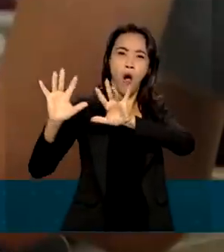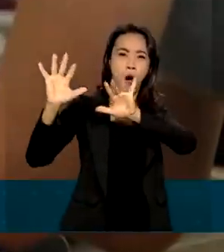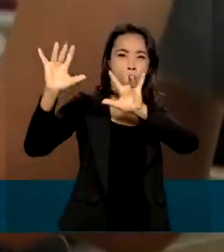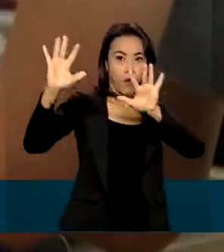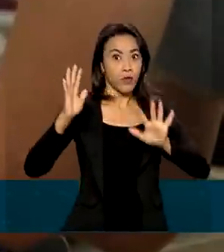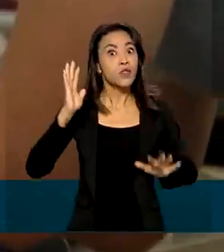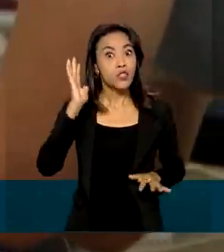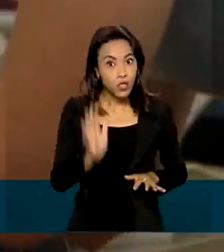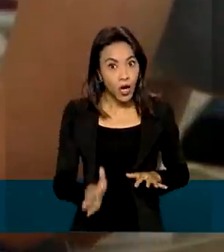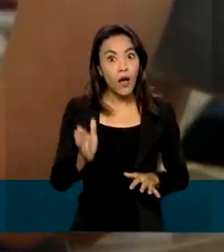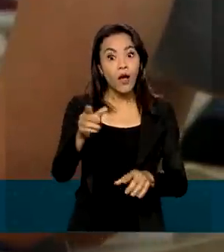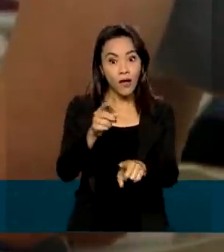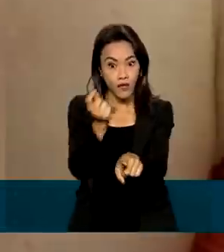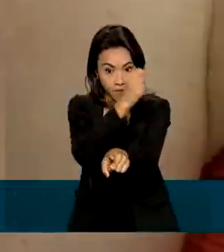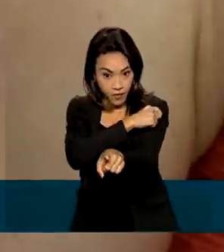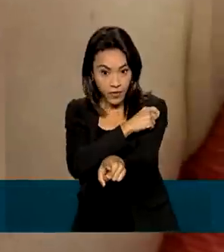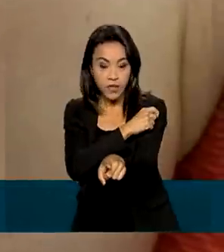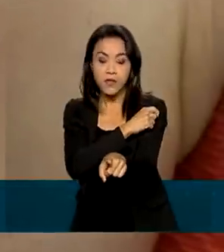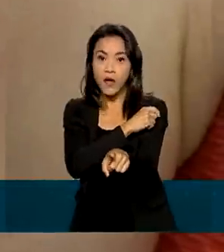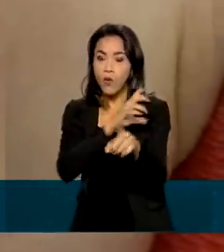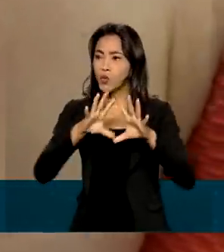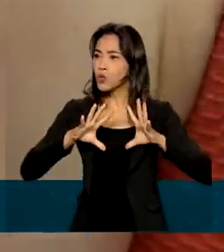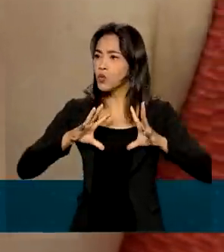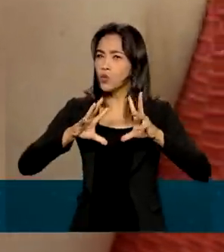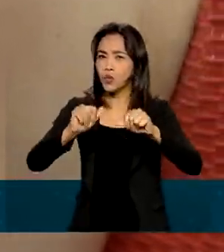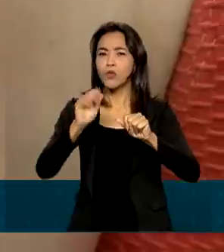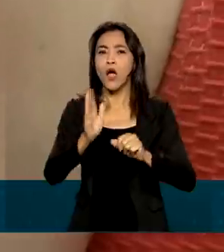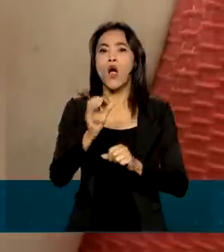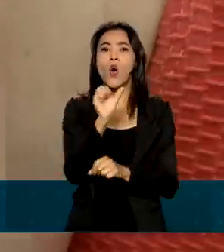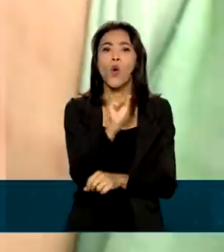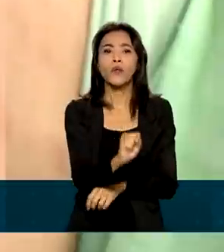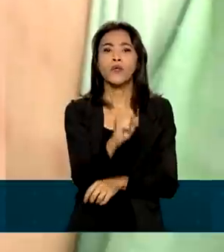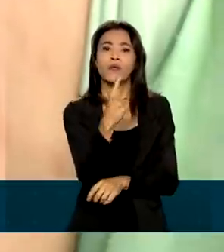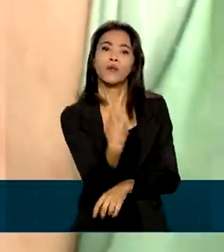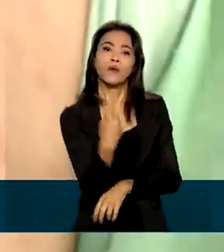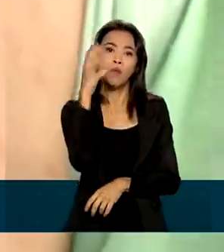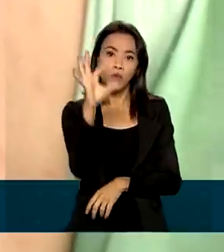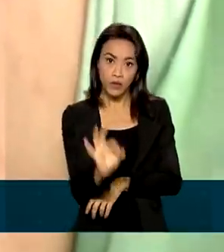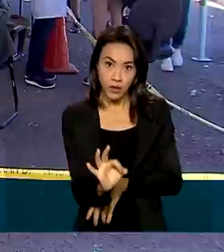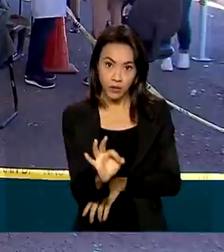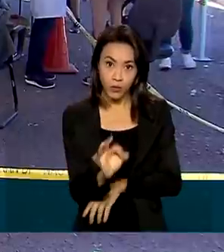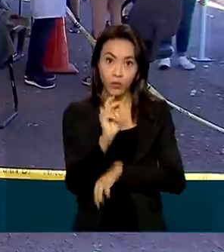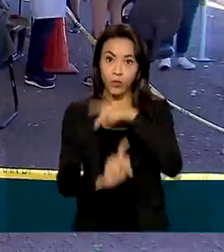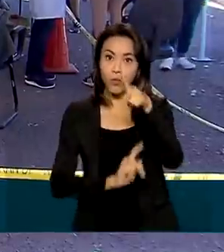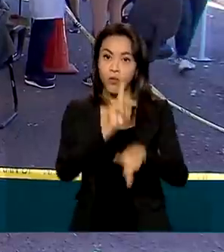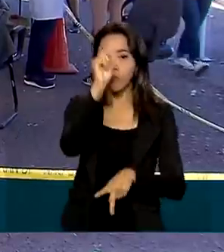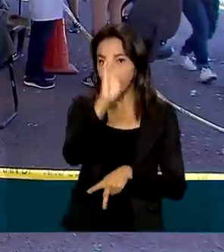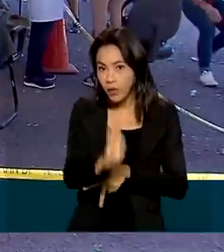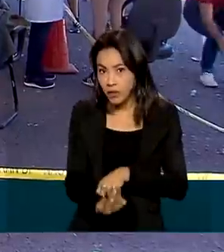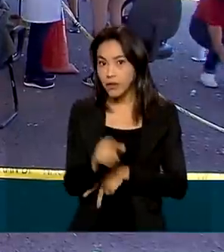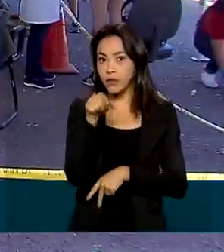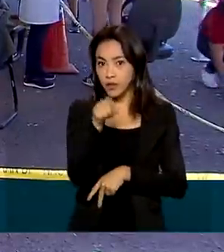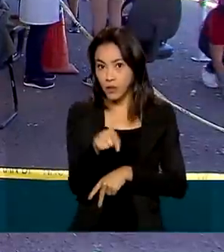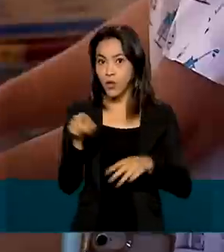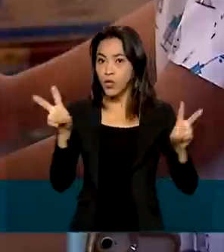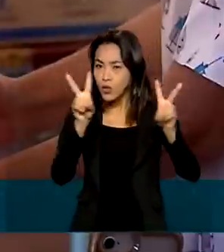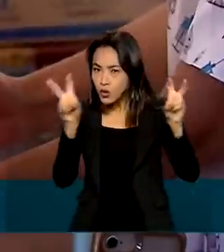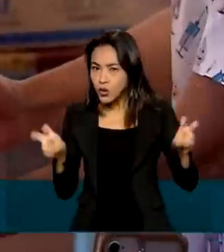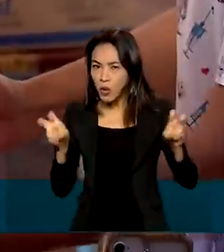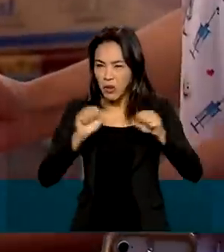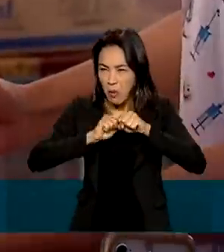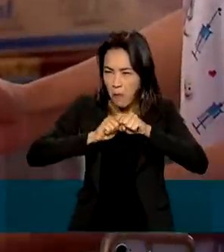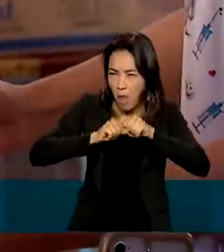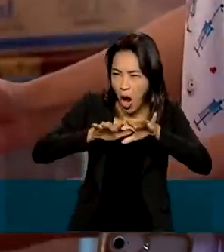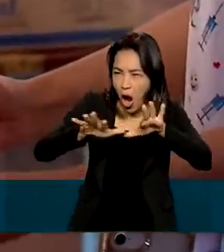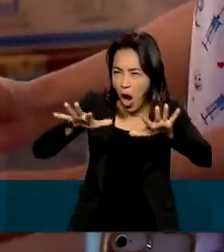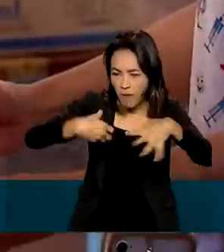que já imunizou totalmente mais de 81% dos brasileiros, o cenário epidemiológico e a